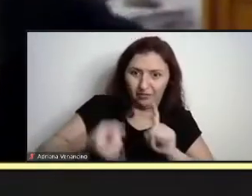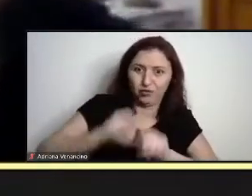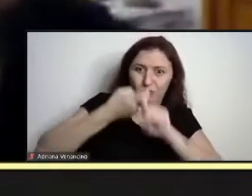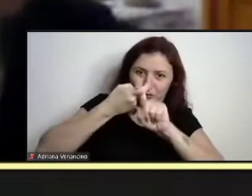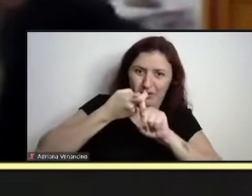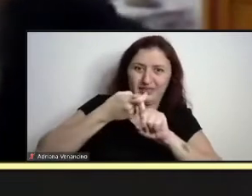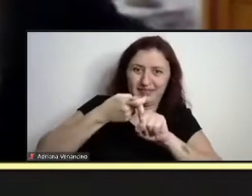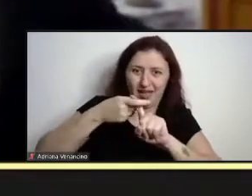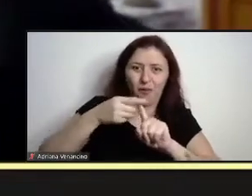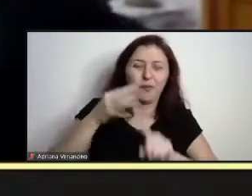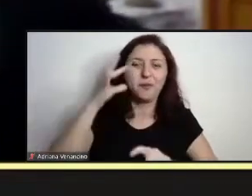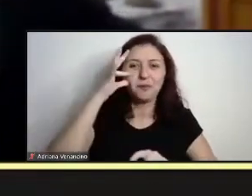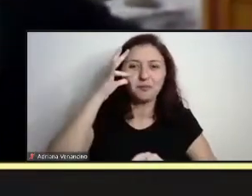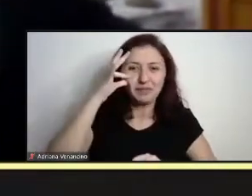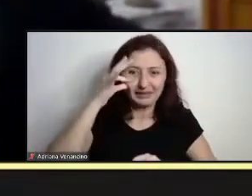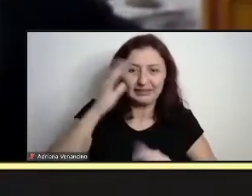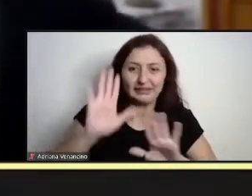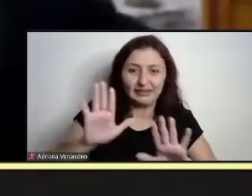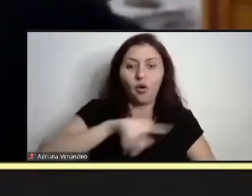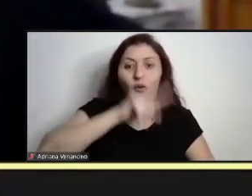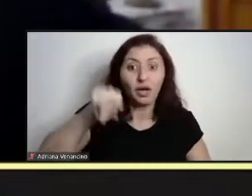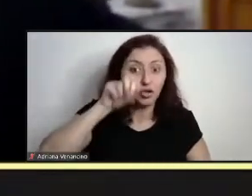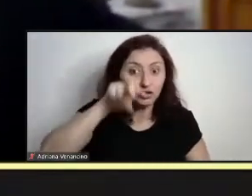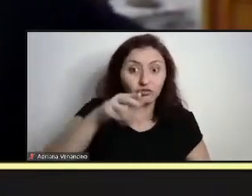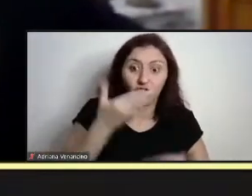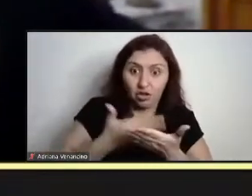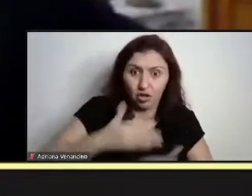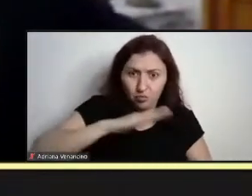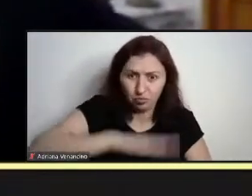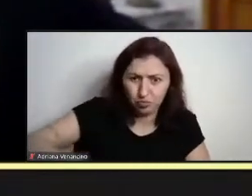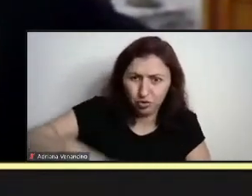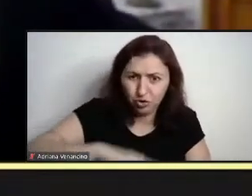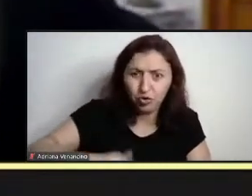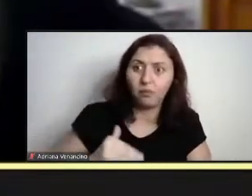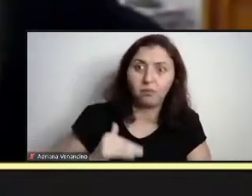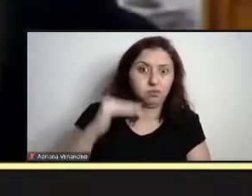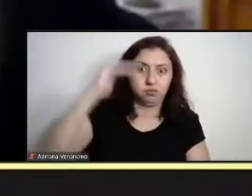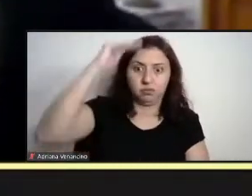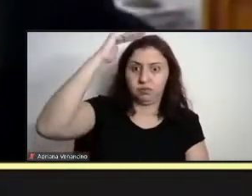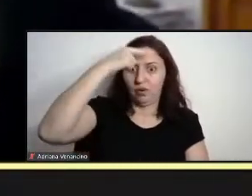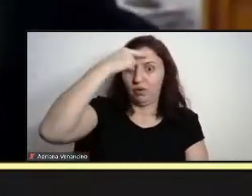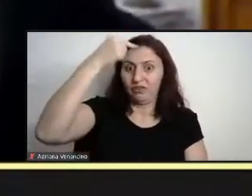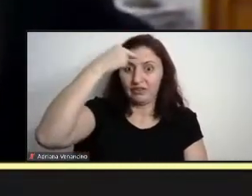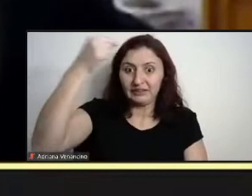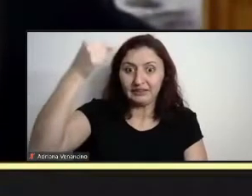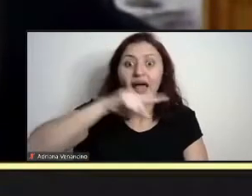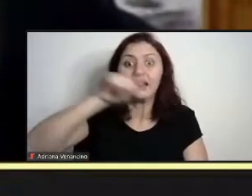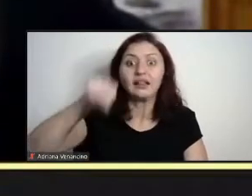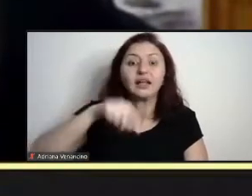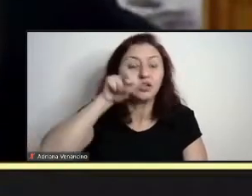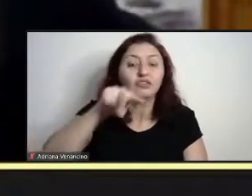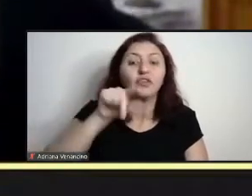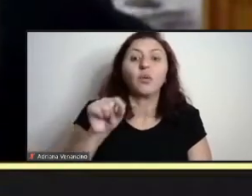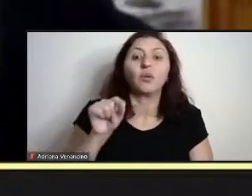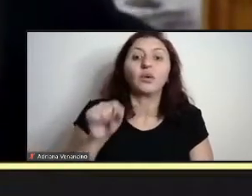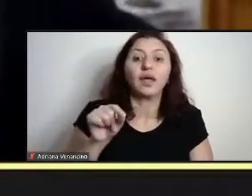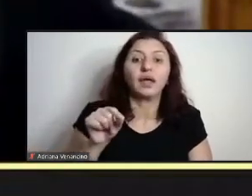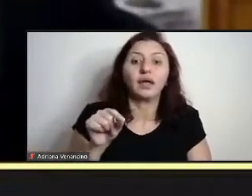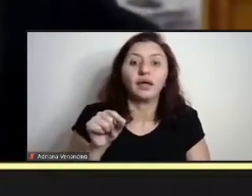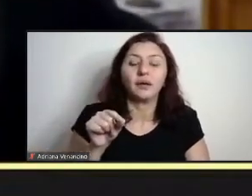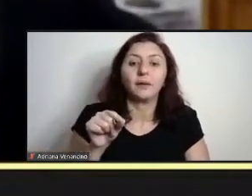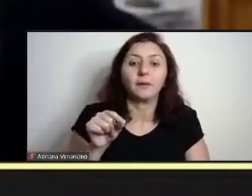seja desde a educação infantil até o nível universitário, mas, vamos dizer, parte